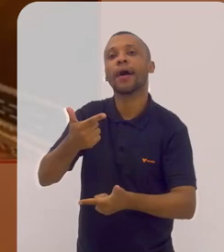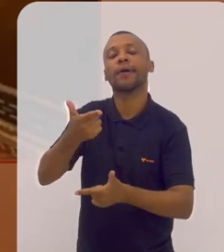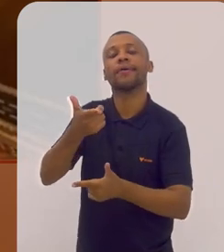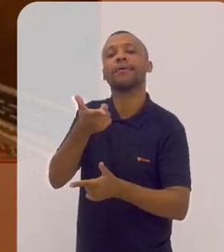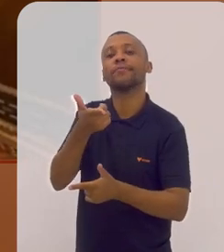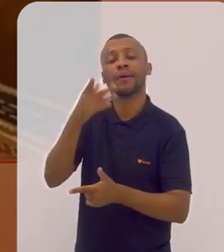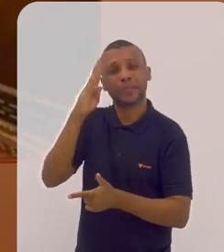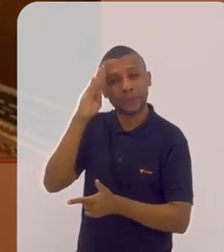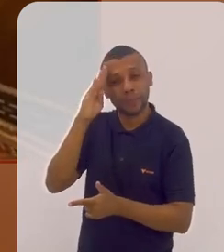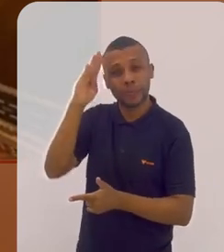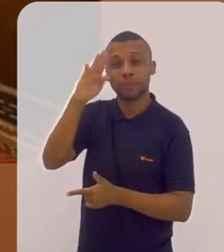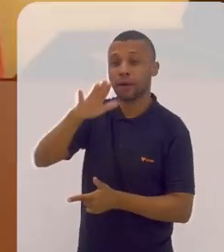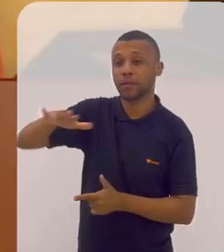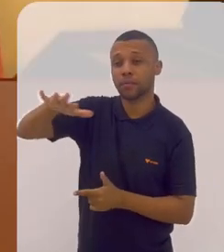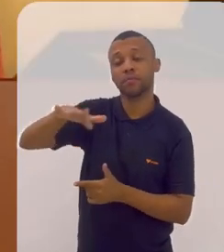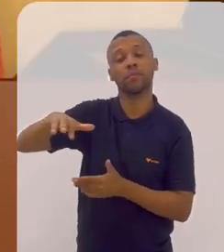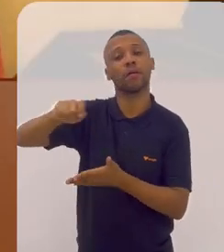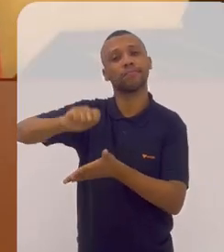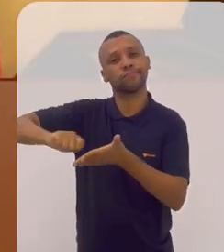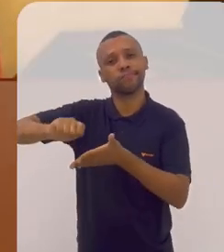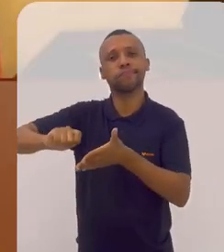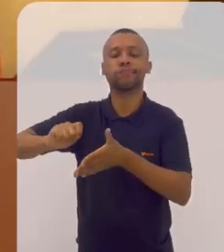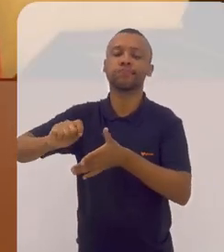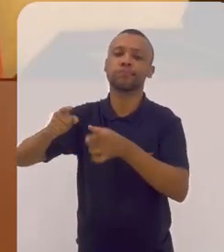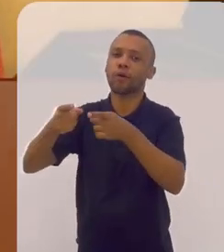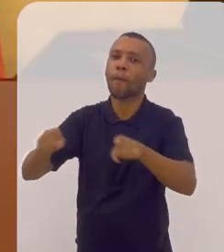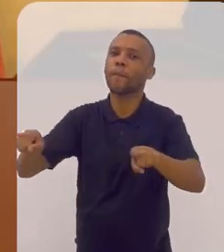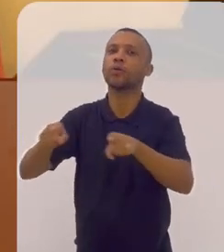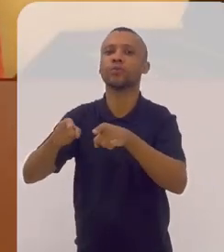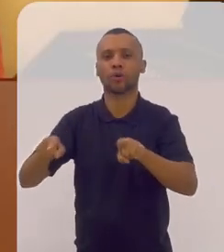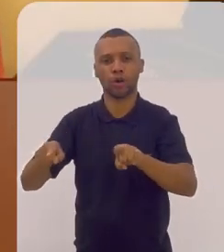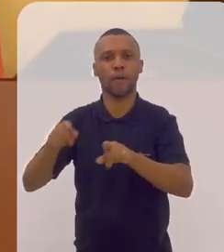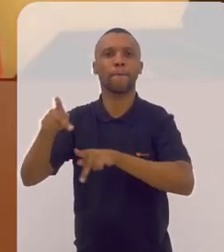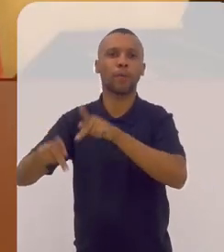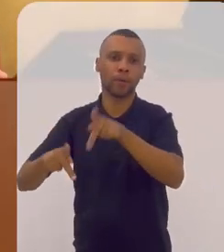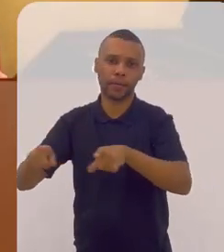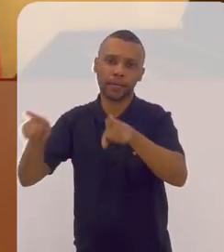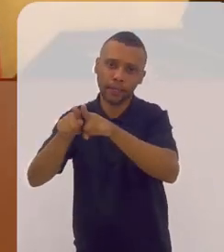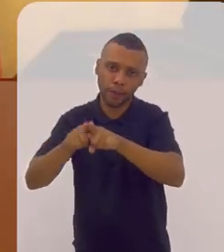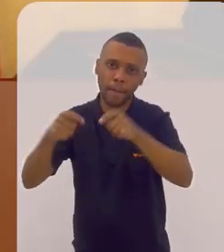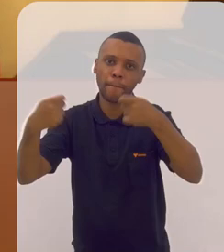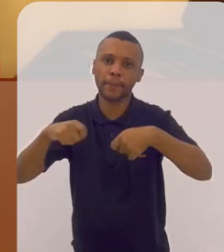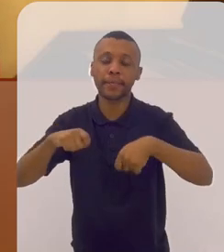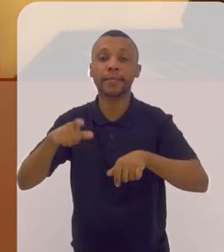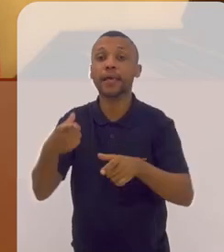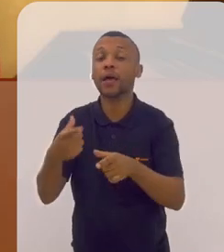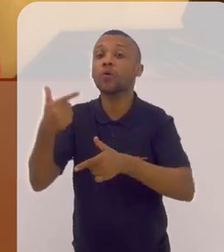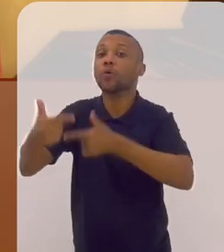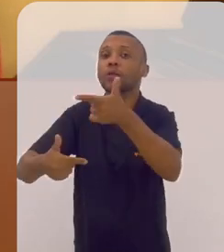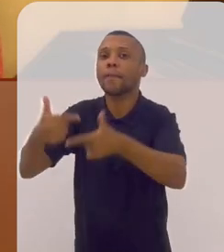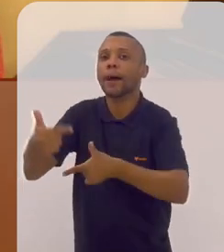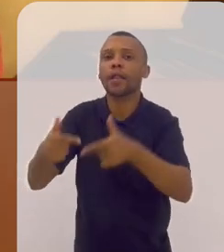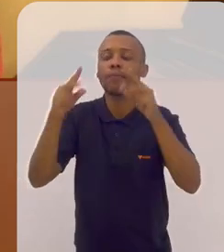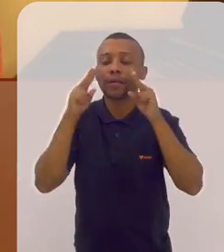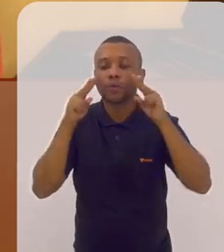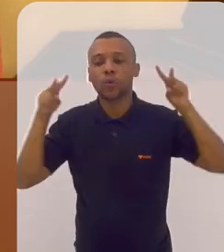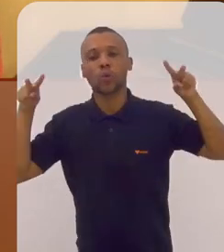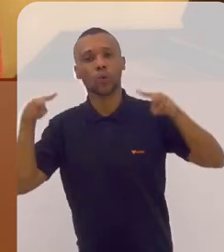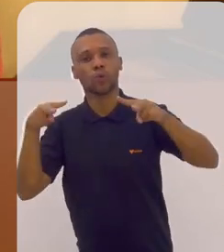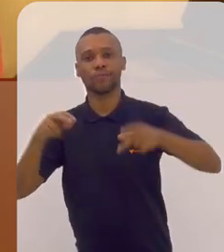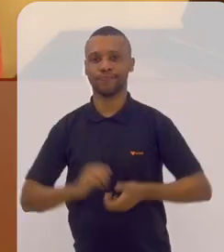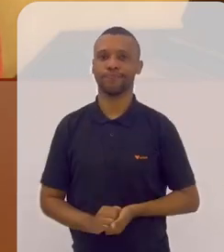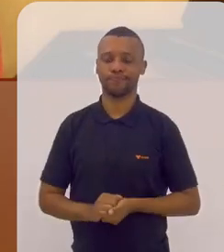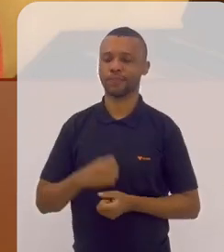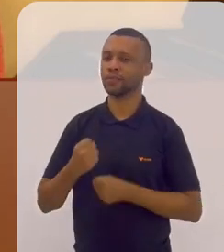aos grandes compositores populares que também precisam ter sua obra mais reconhecida.